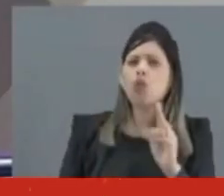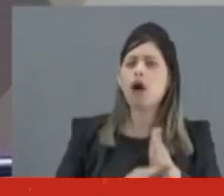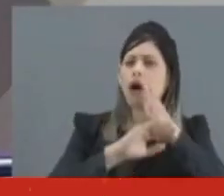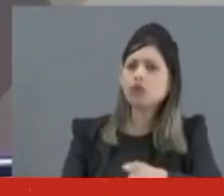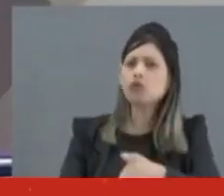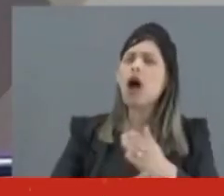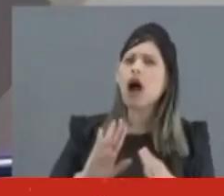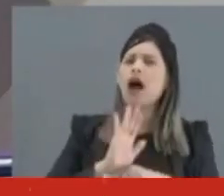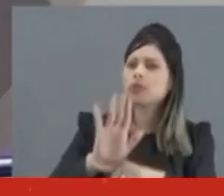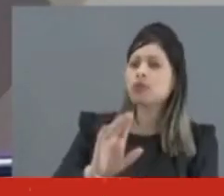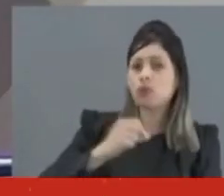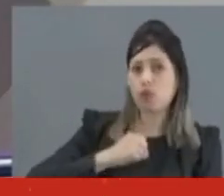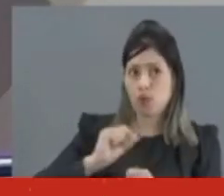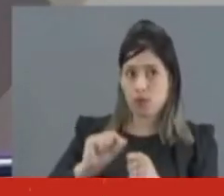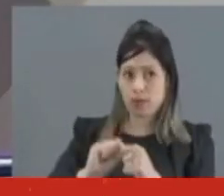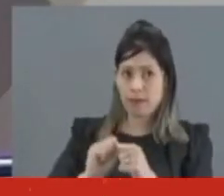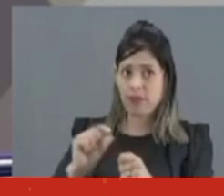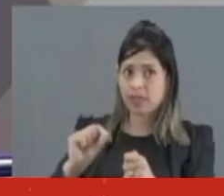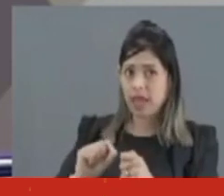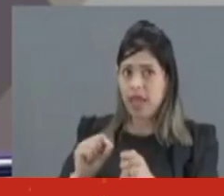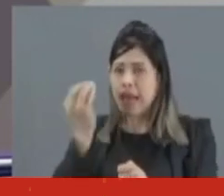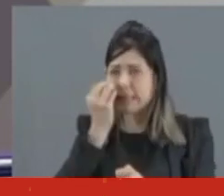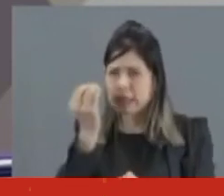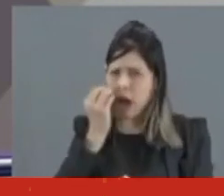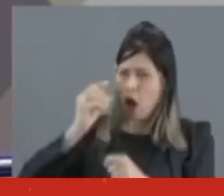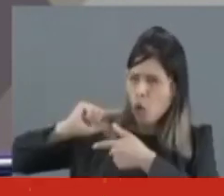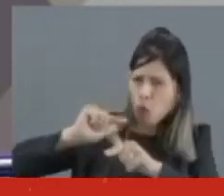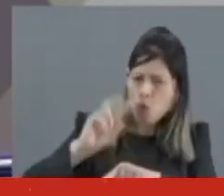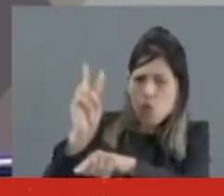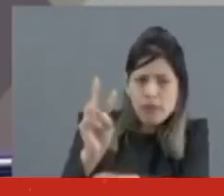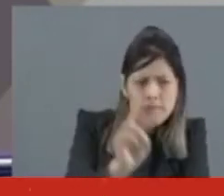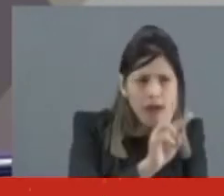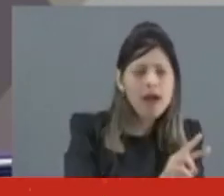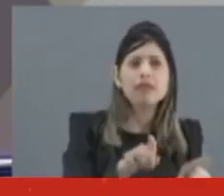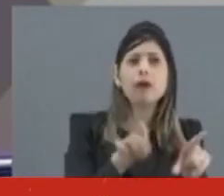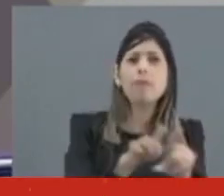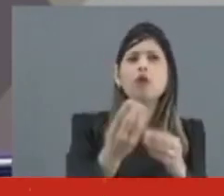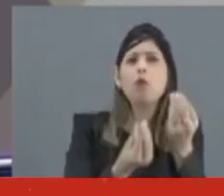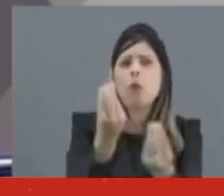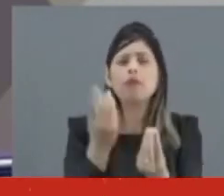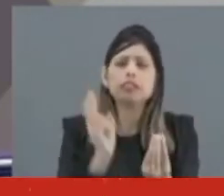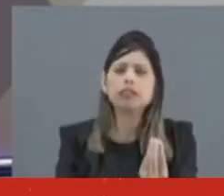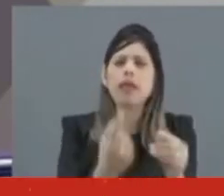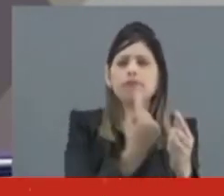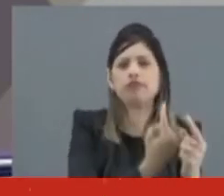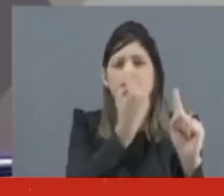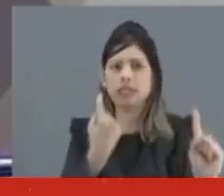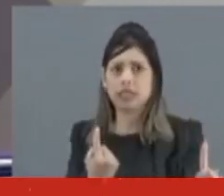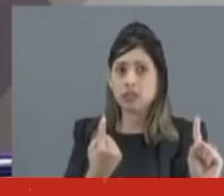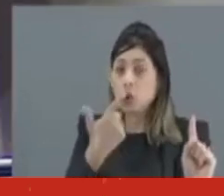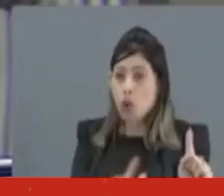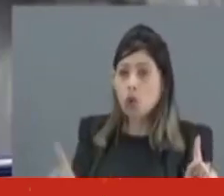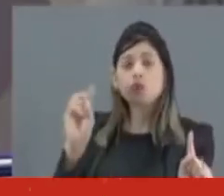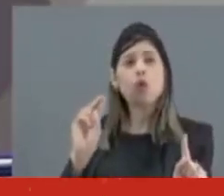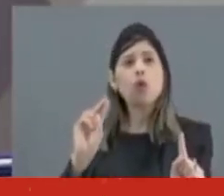a prudência que deveria nortear a conduta verdadeiramente conservadora, nunca havia acompanhado sua figura e dela se manteve distante quando ocupou a